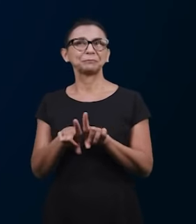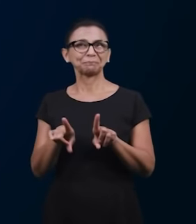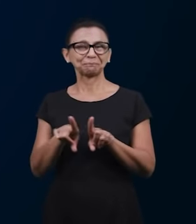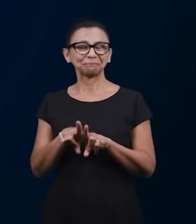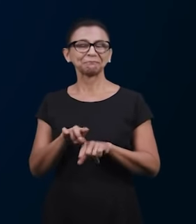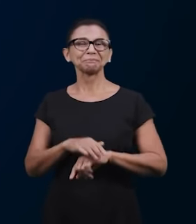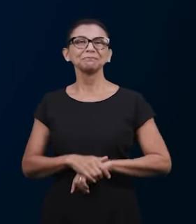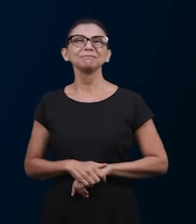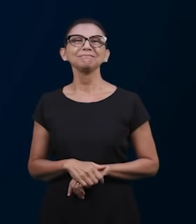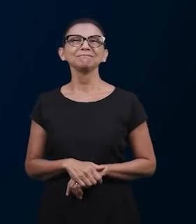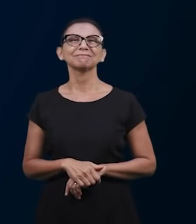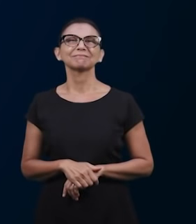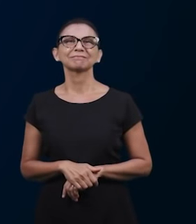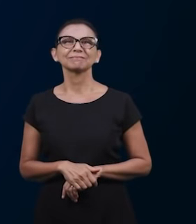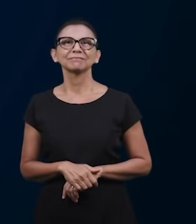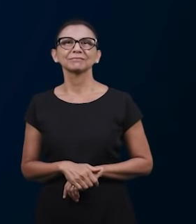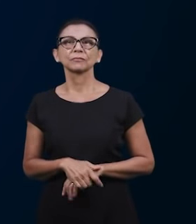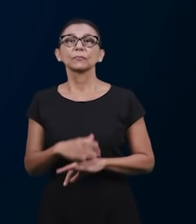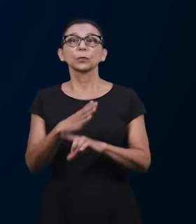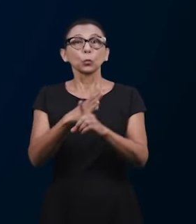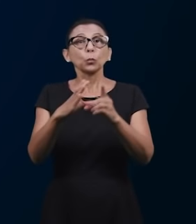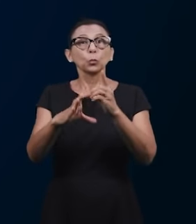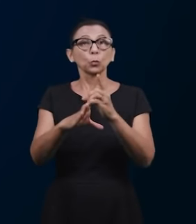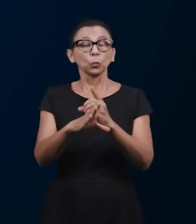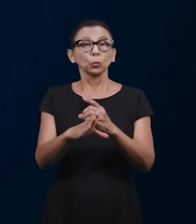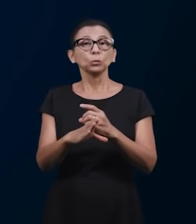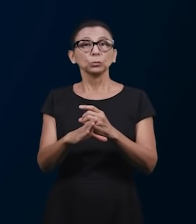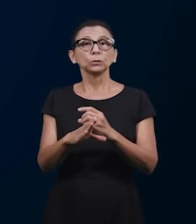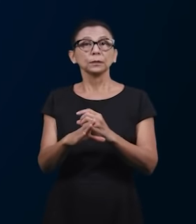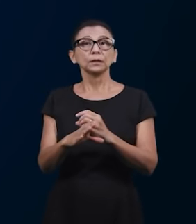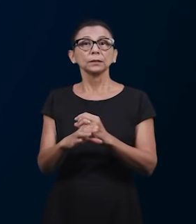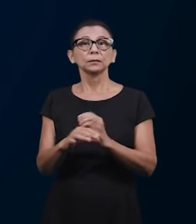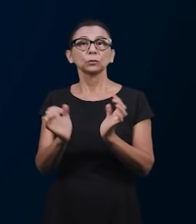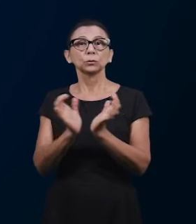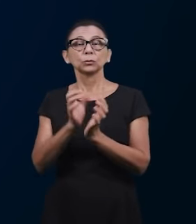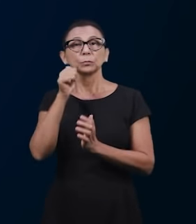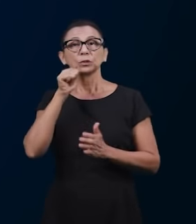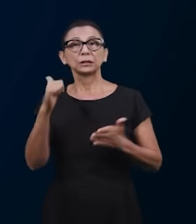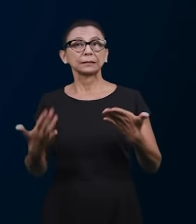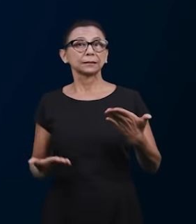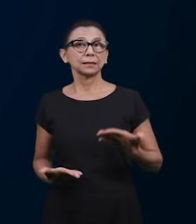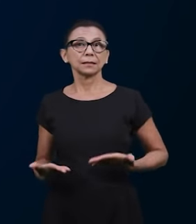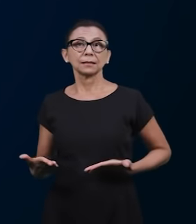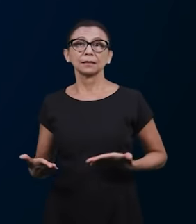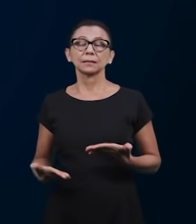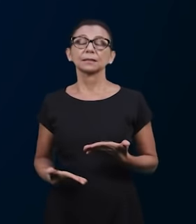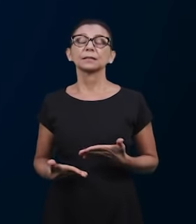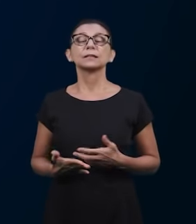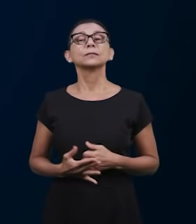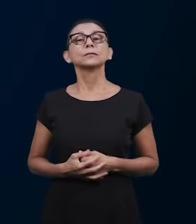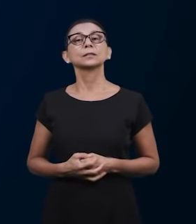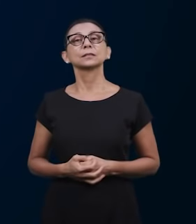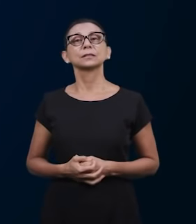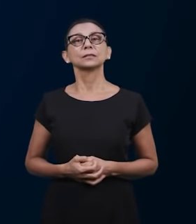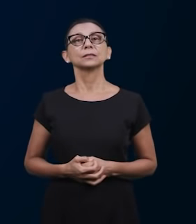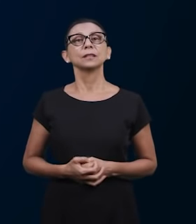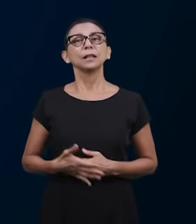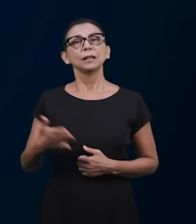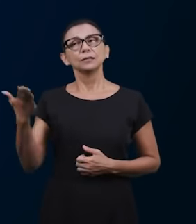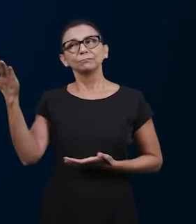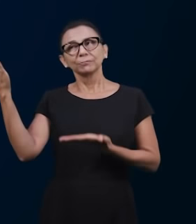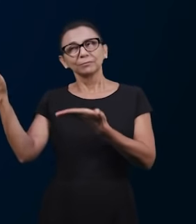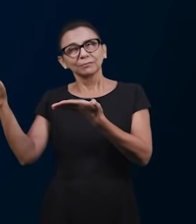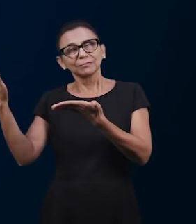Podemos ver ali logo em seguida o culto das senhoras, as irmãs reunidas ali no culto das senhoras